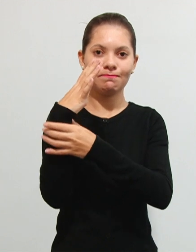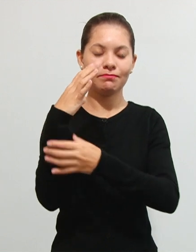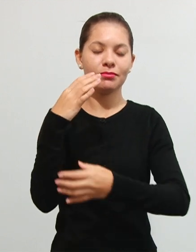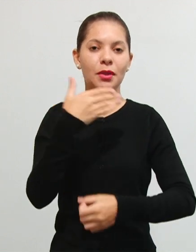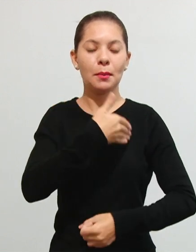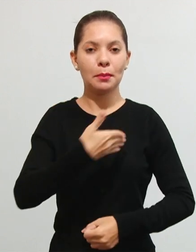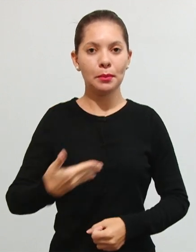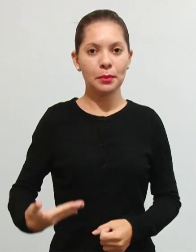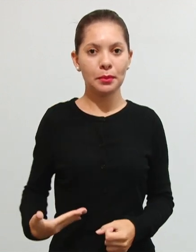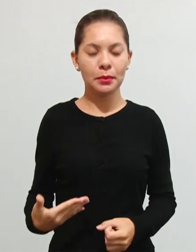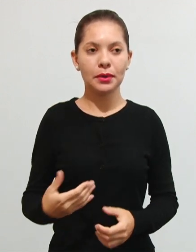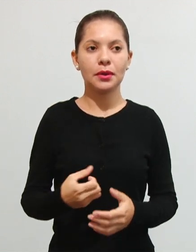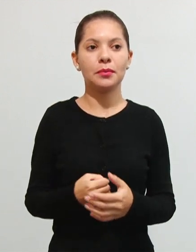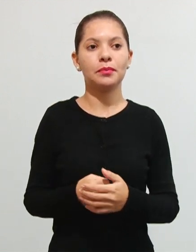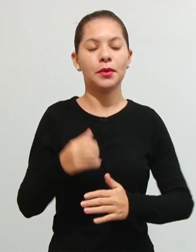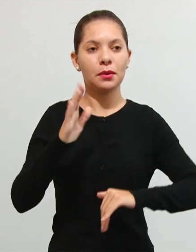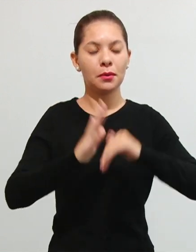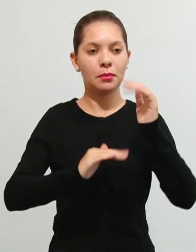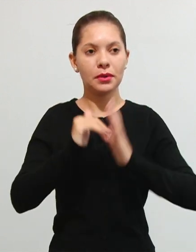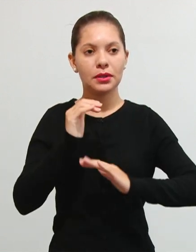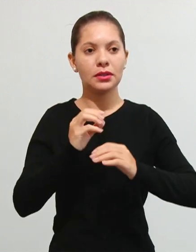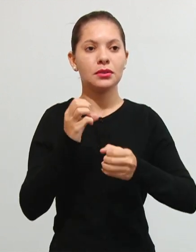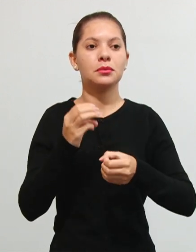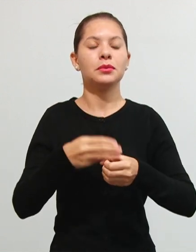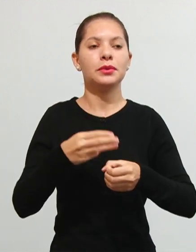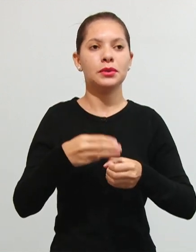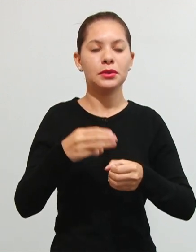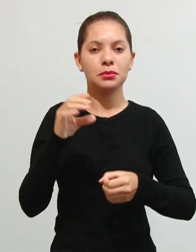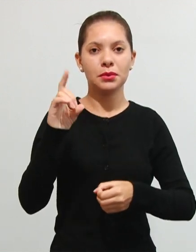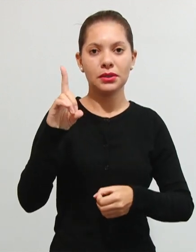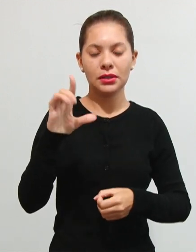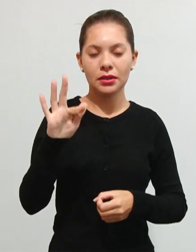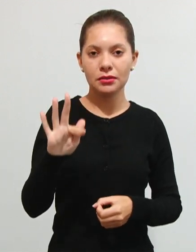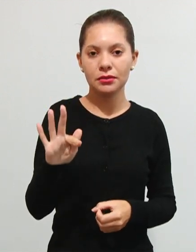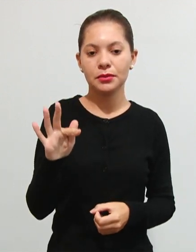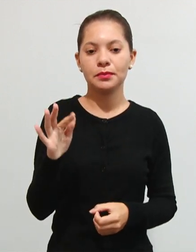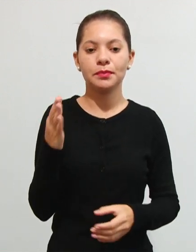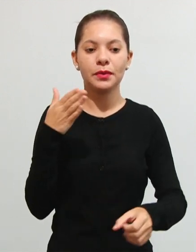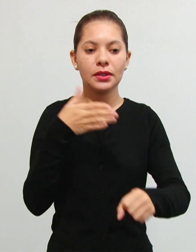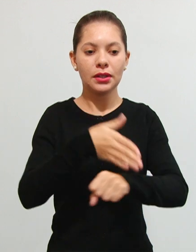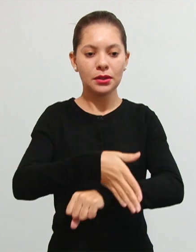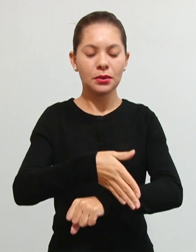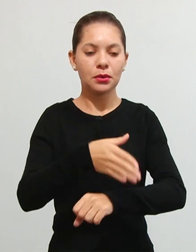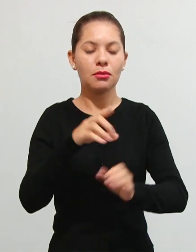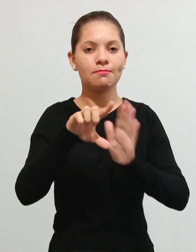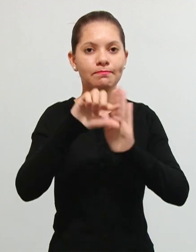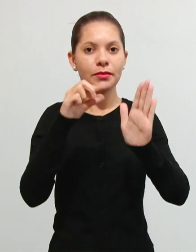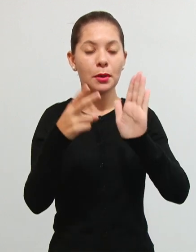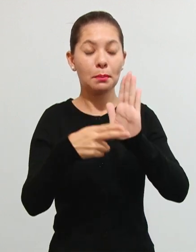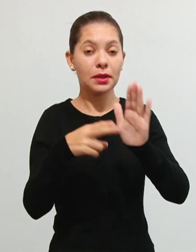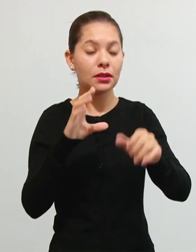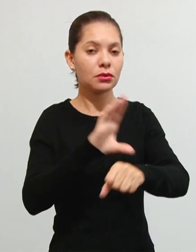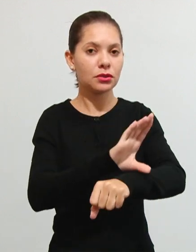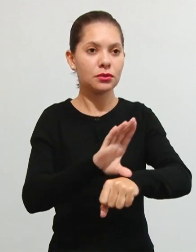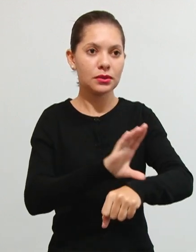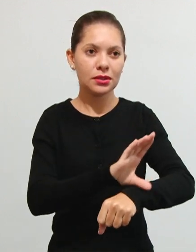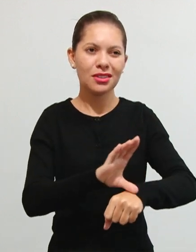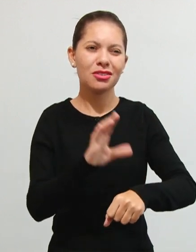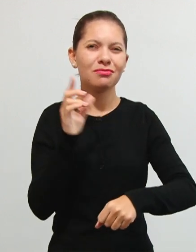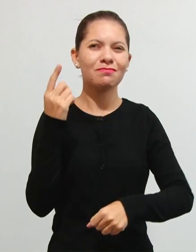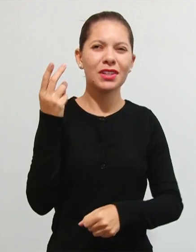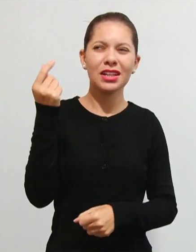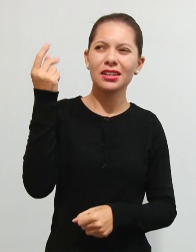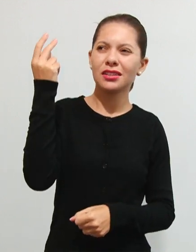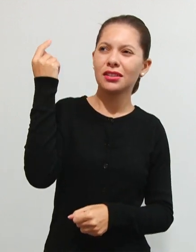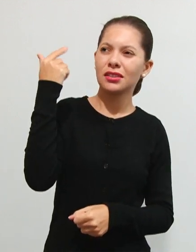competência dos municípios e distrito federal tá aqui entrou pela emenda constitucional ali se eu não me engano de